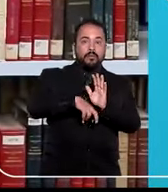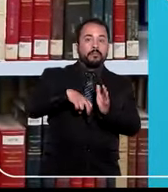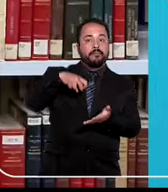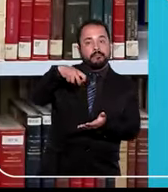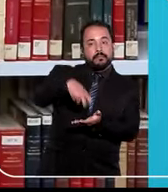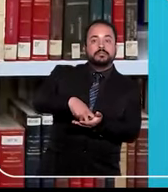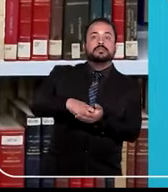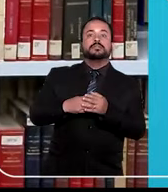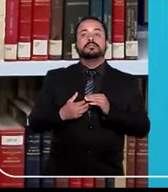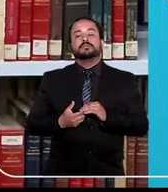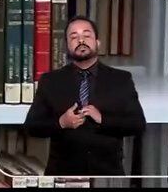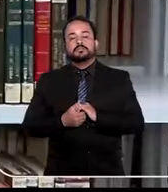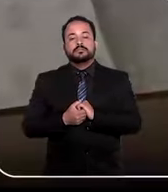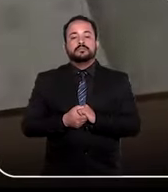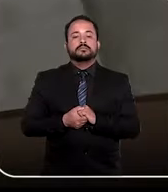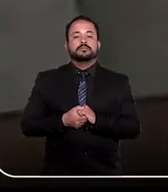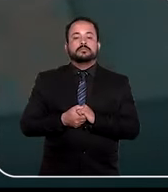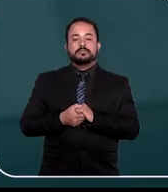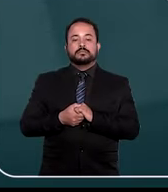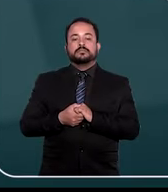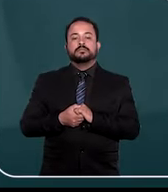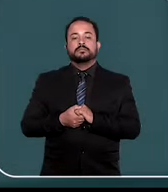no Código de Processo Penal.